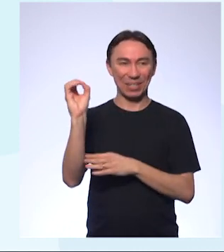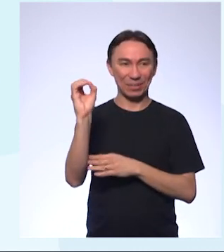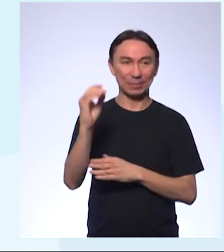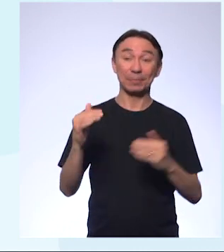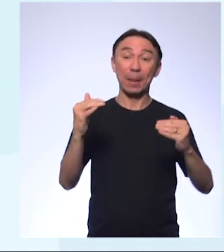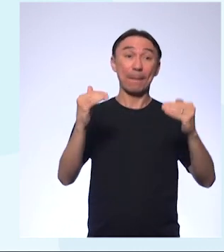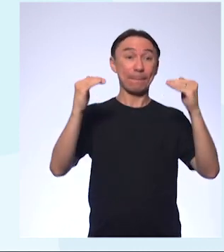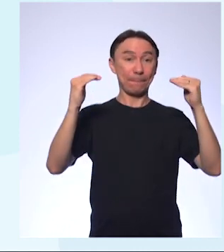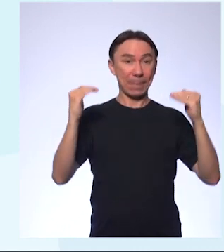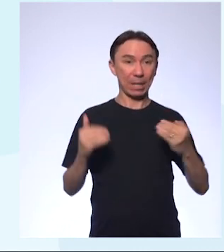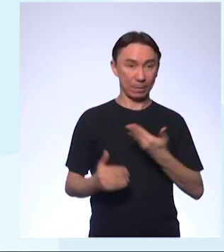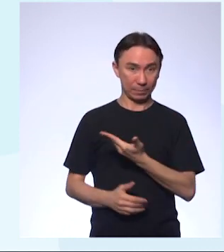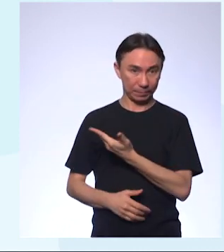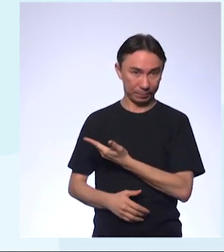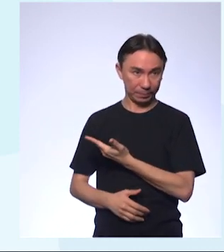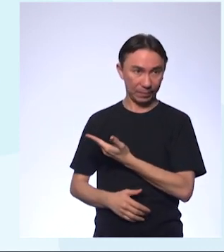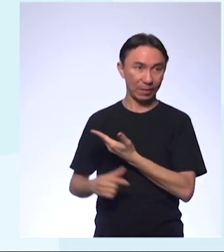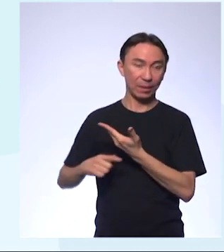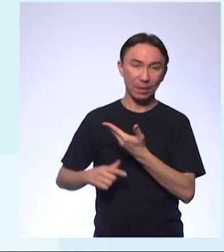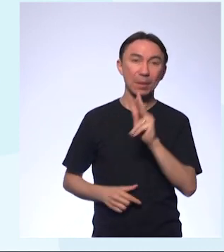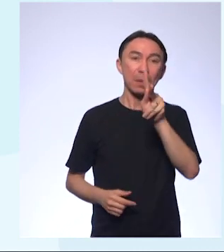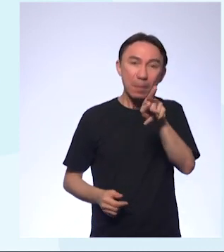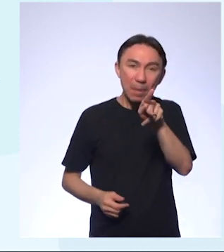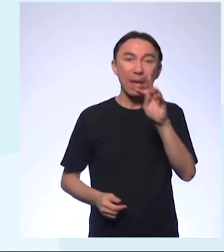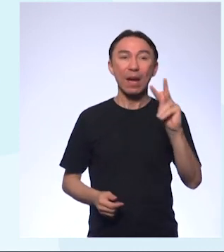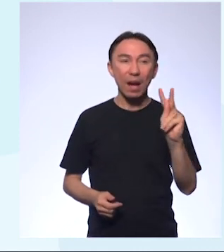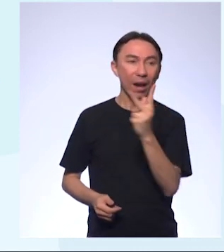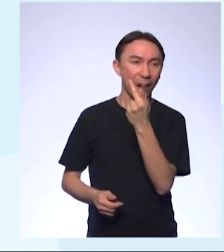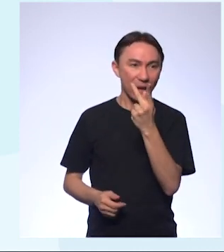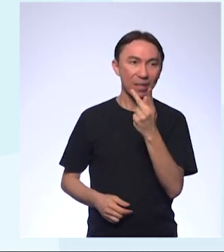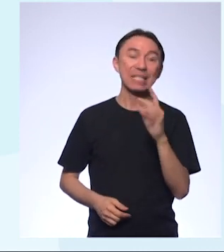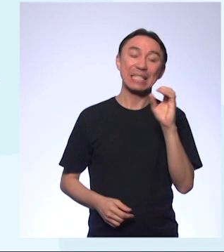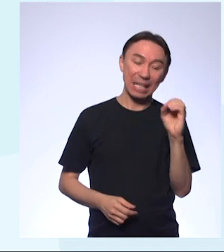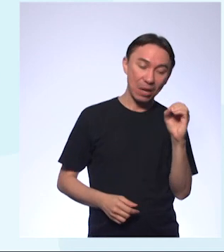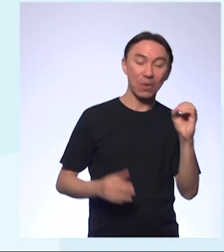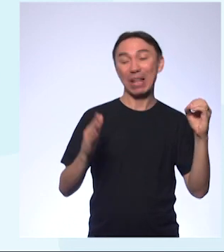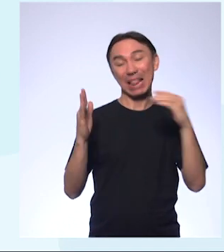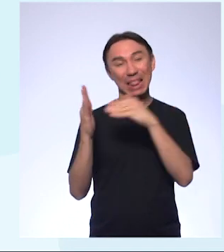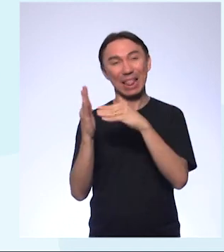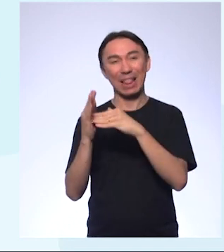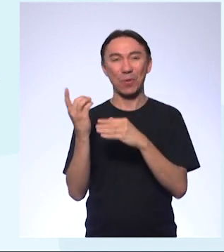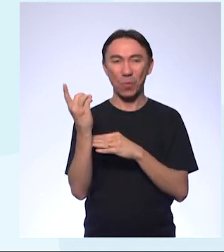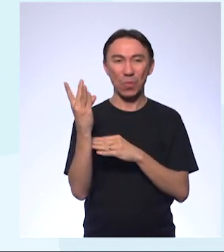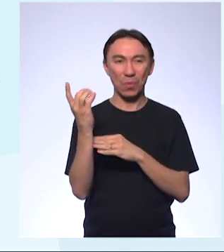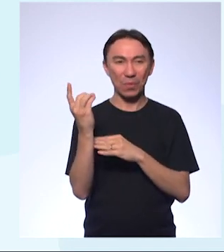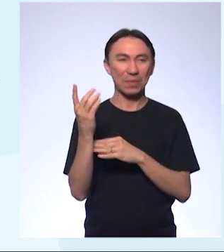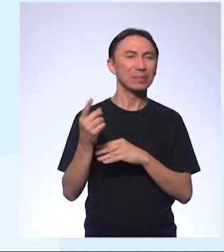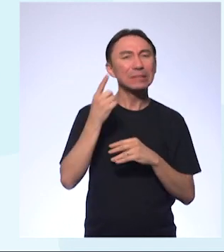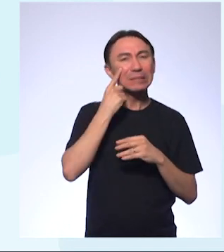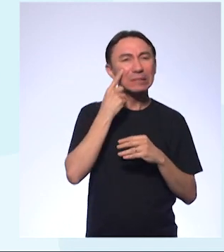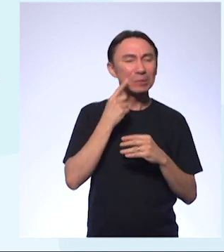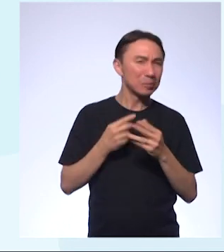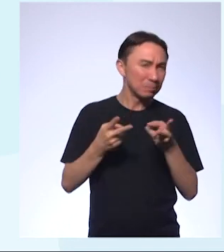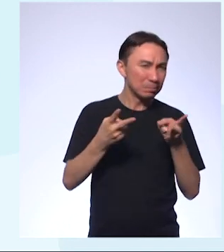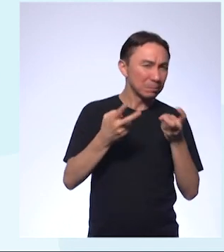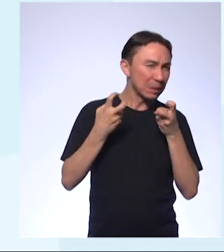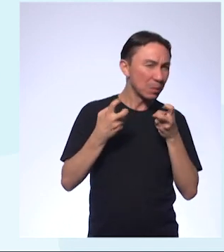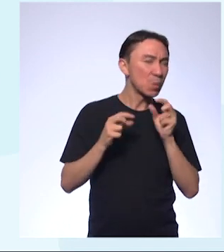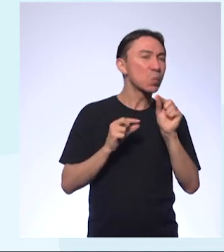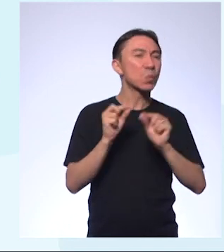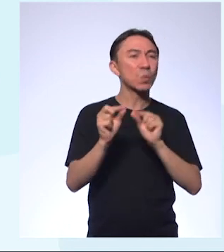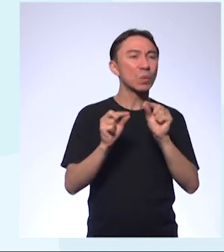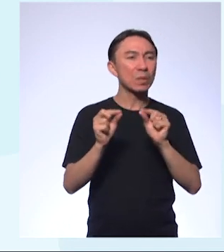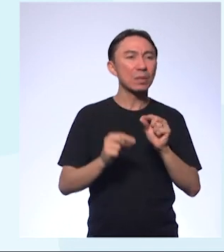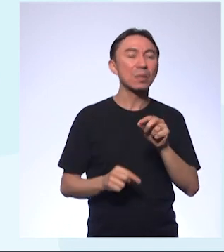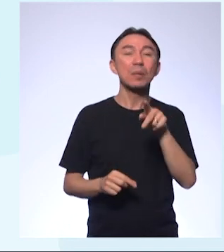baixo, nós temos os valores de pH, de zero a 14. Então, nós temos, se vocês forem perceber, quando eu tenho